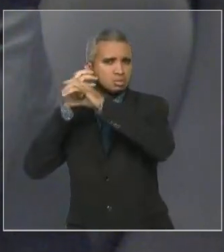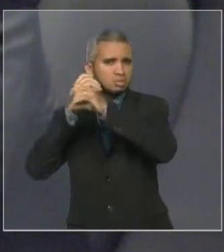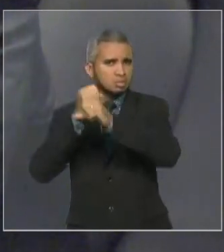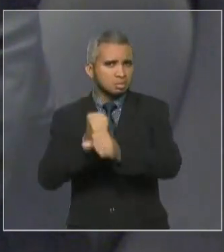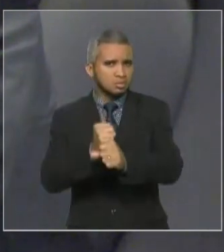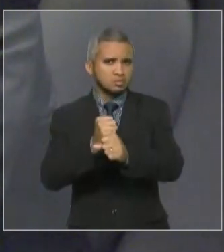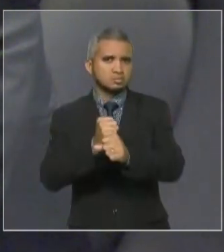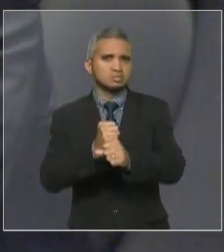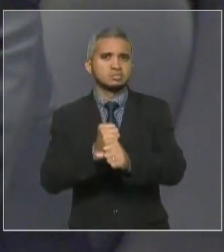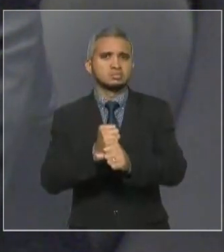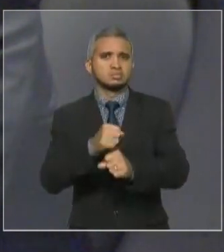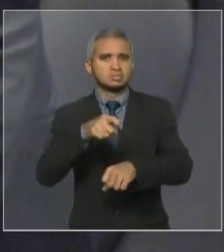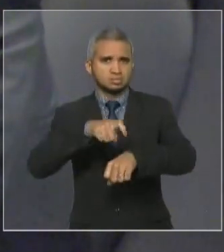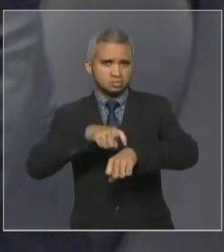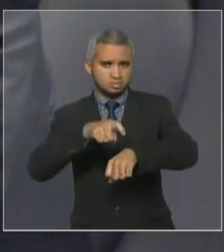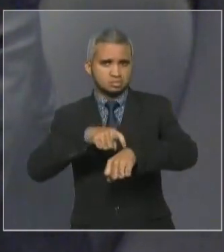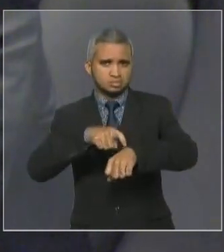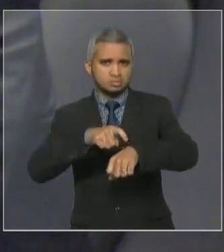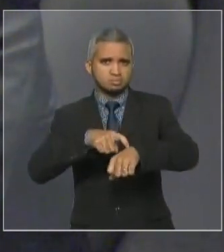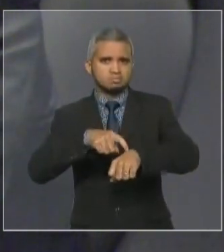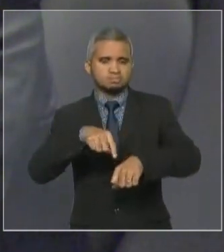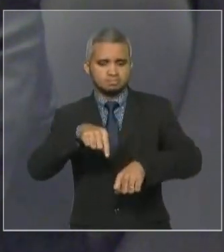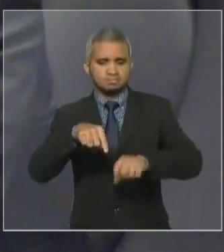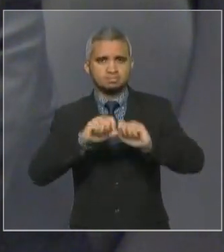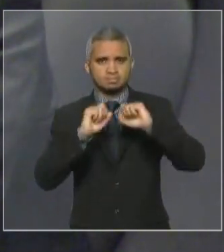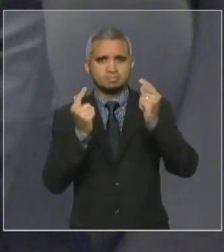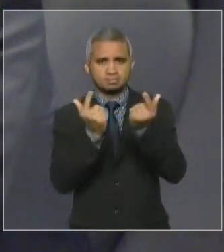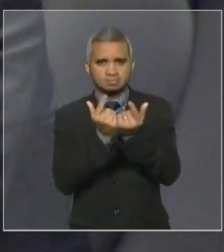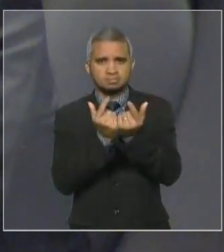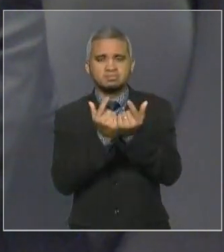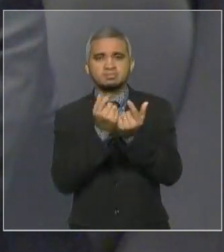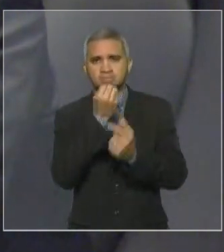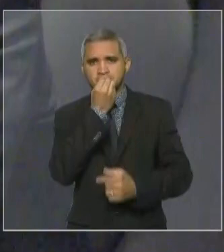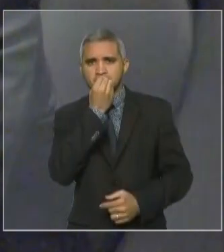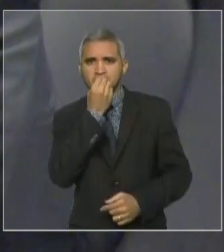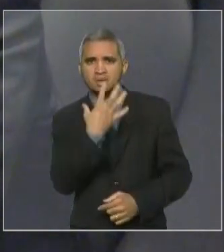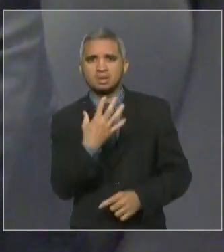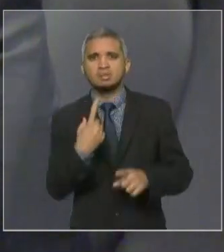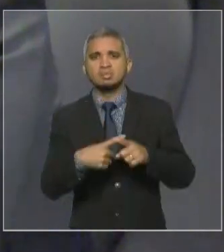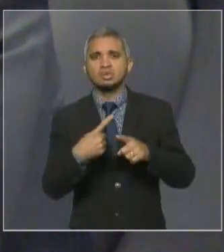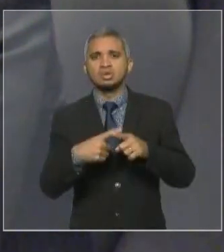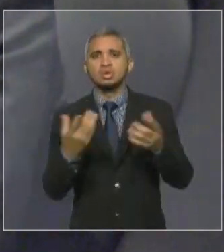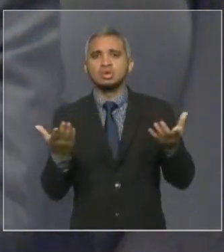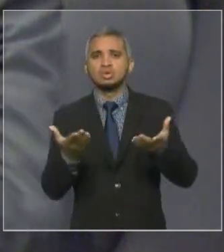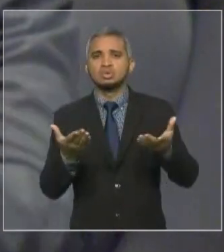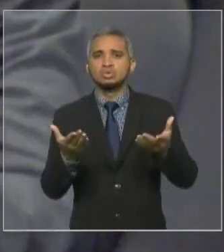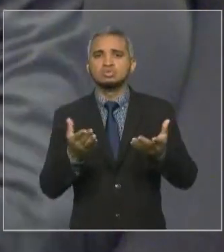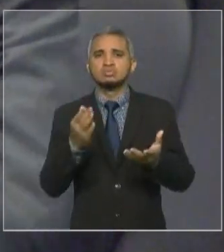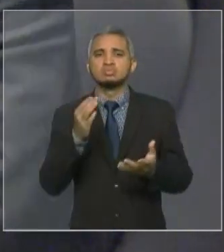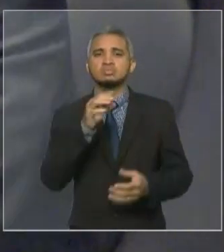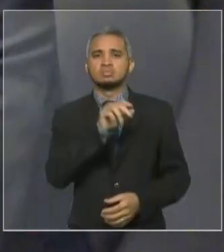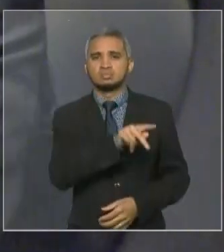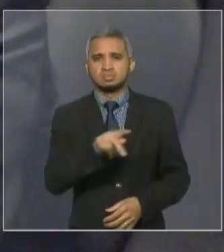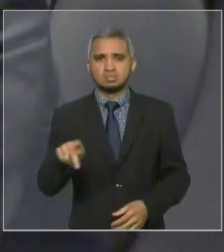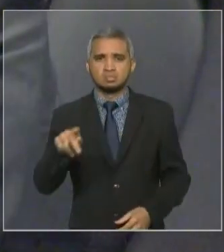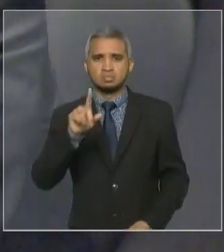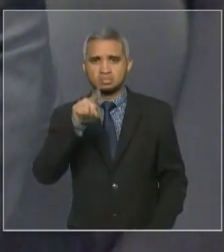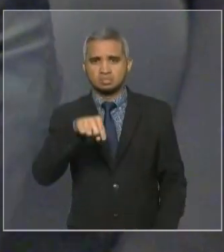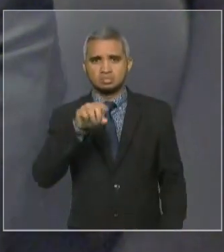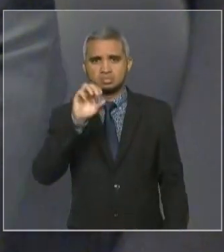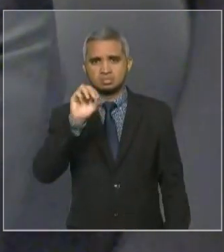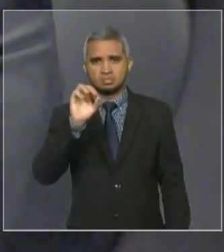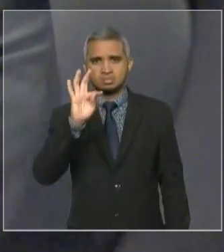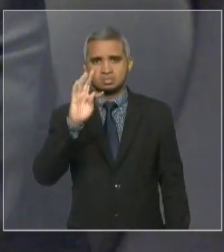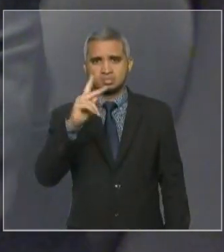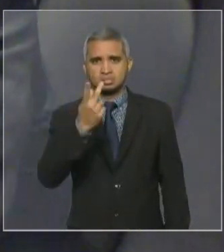que, neste momento, está muito bem conduzida pelo deputado Otelino. Então, a sua história lhe credencia